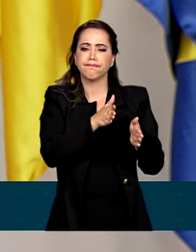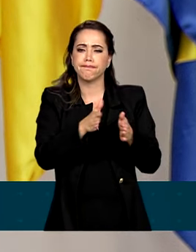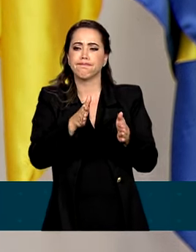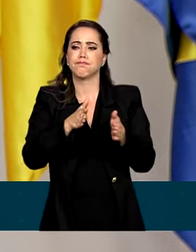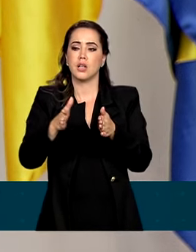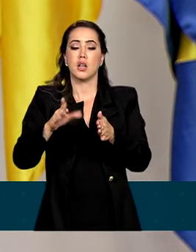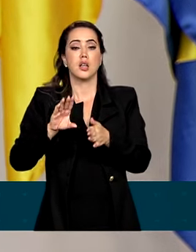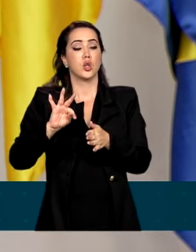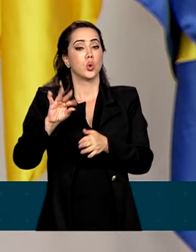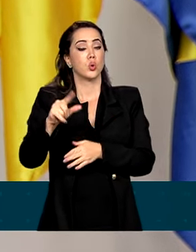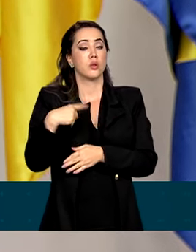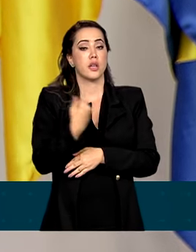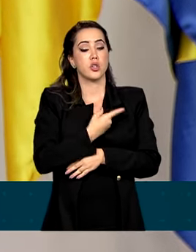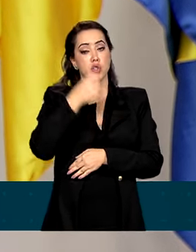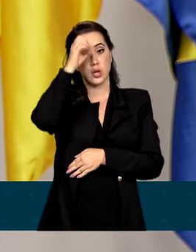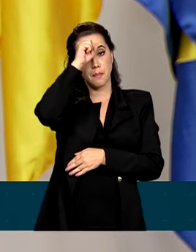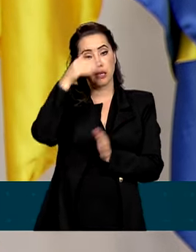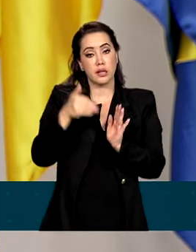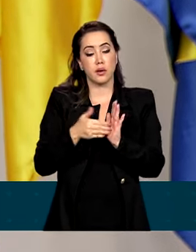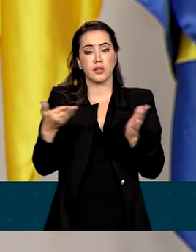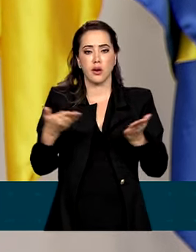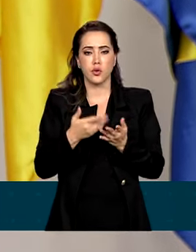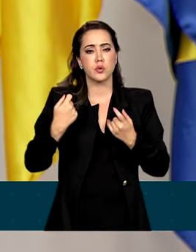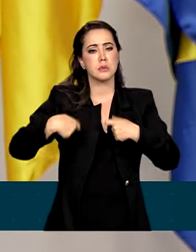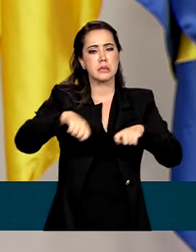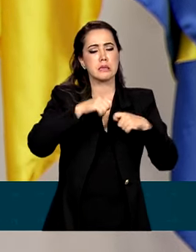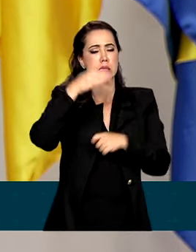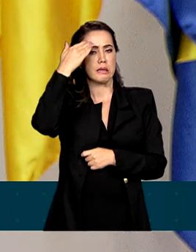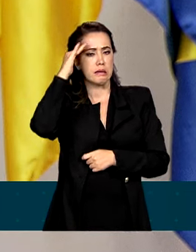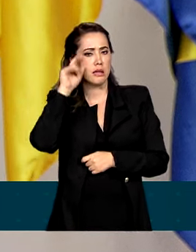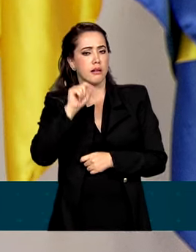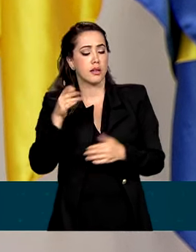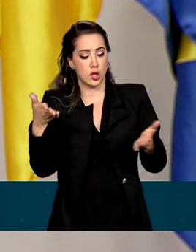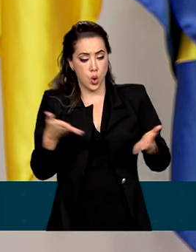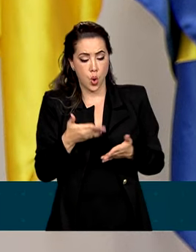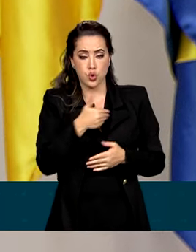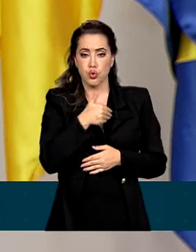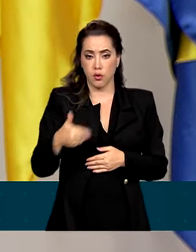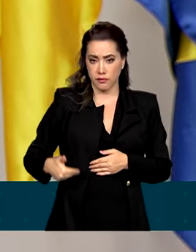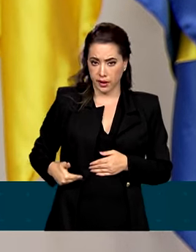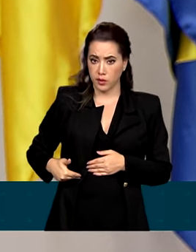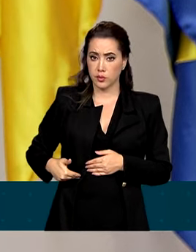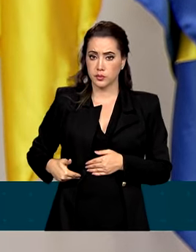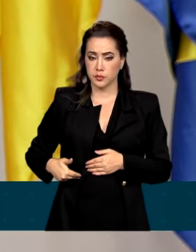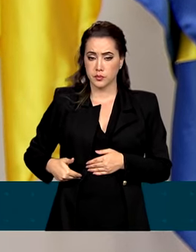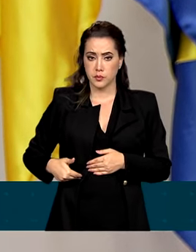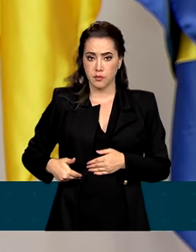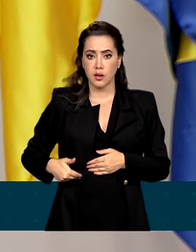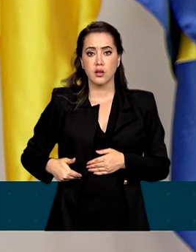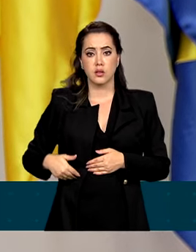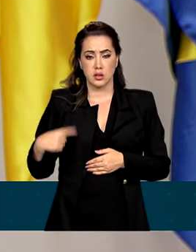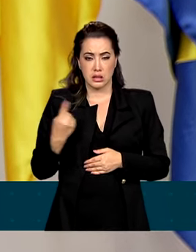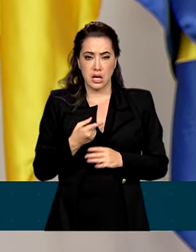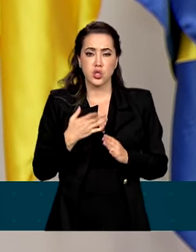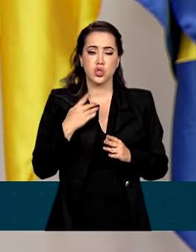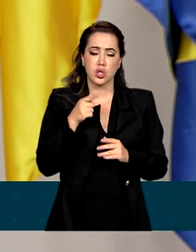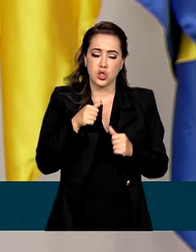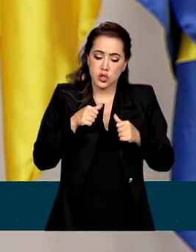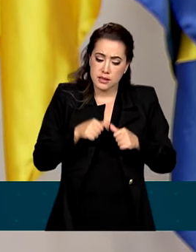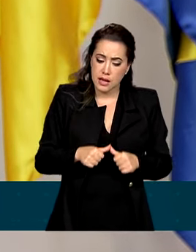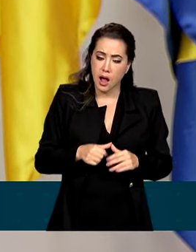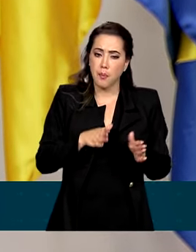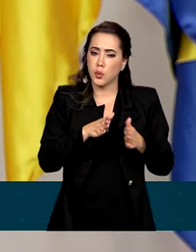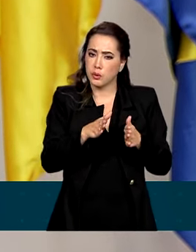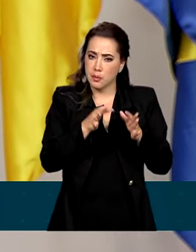até aqui. É preciso que se compreenda que o Estado, que hoje, parte, e temporariamente ocupamos, não é